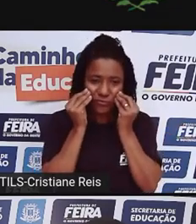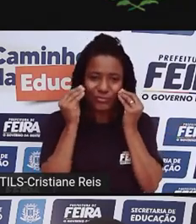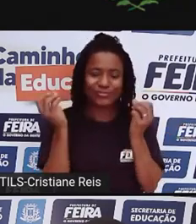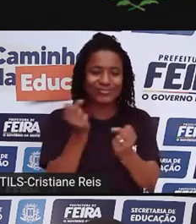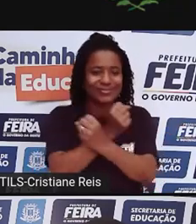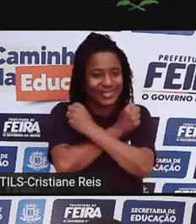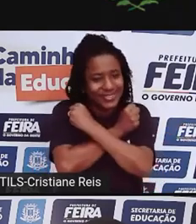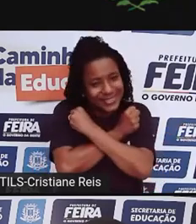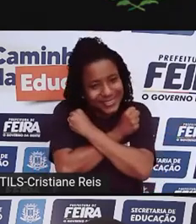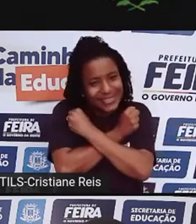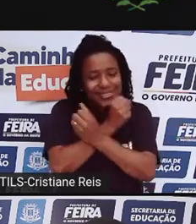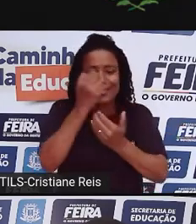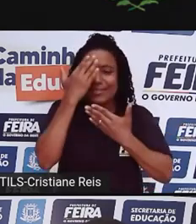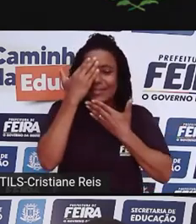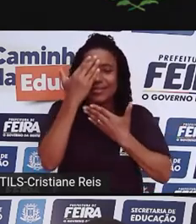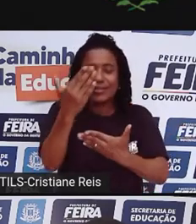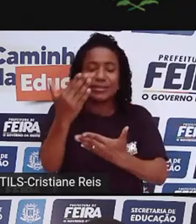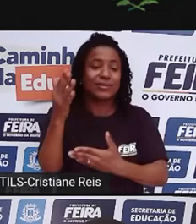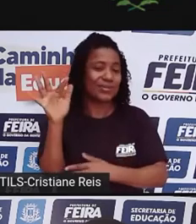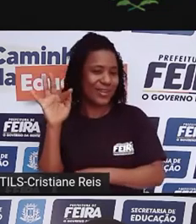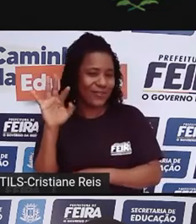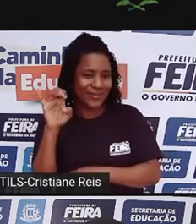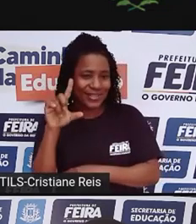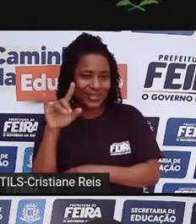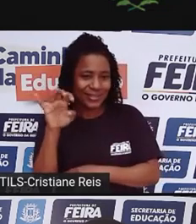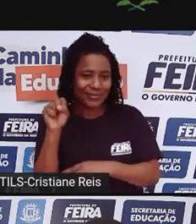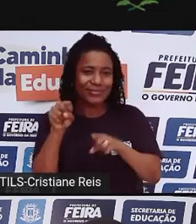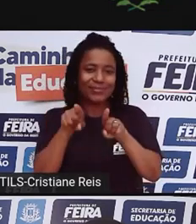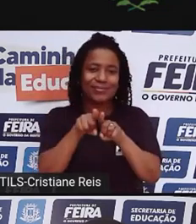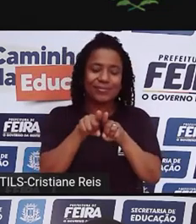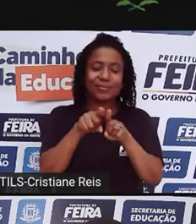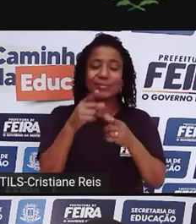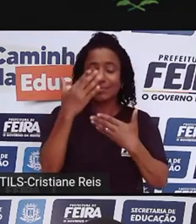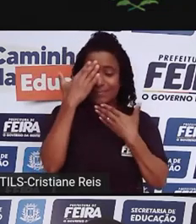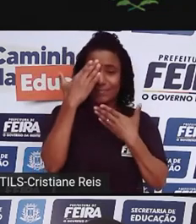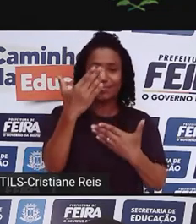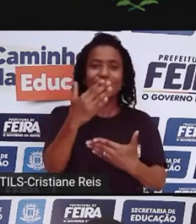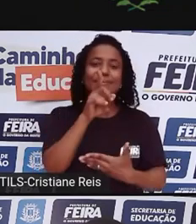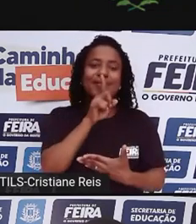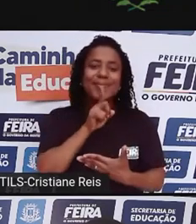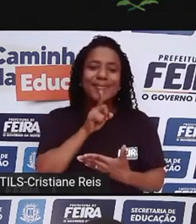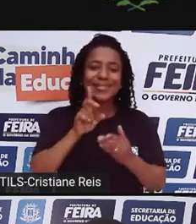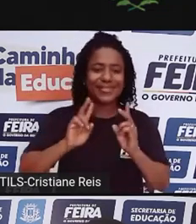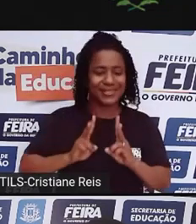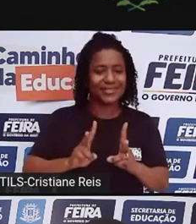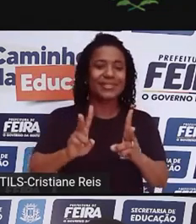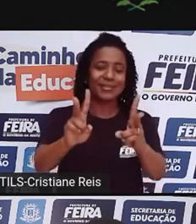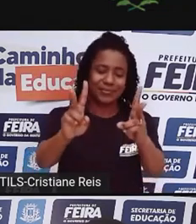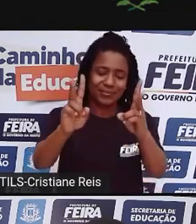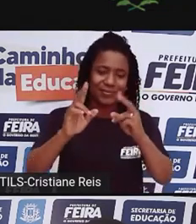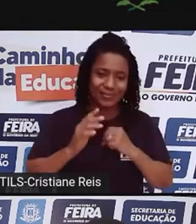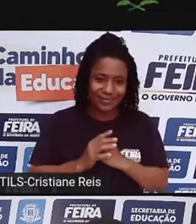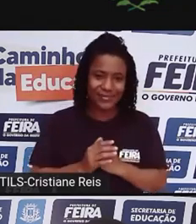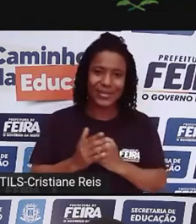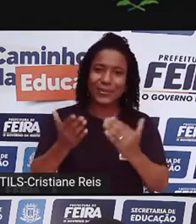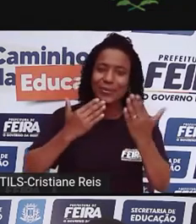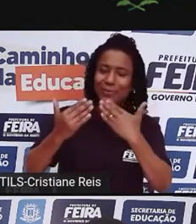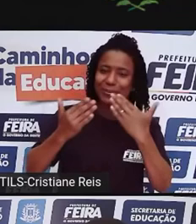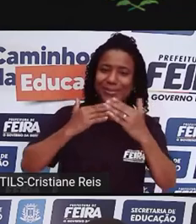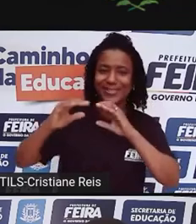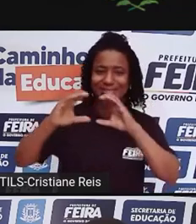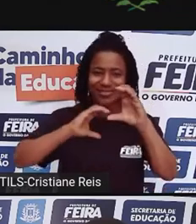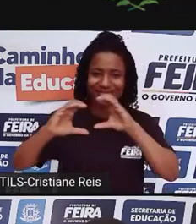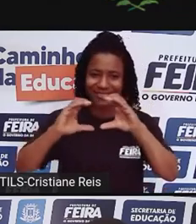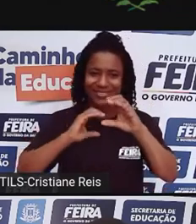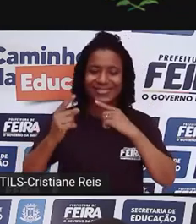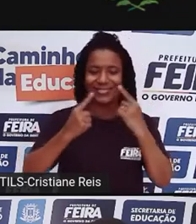ao Felipe, agradeço a Cristiane, e espero que o espaço sempre esteja aberto para quando for necessário voltar aqui para conversar um pouco mais